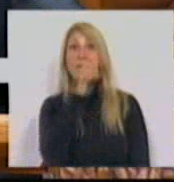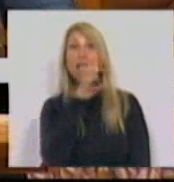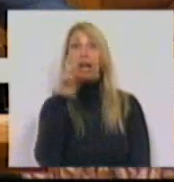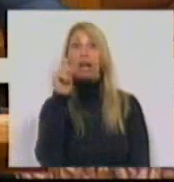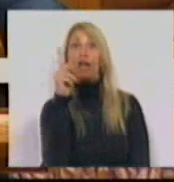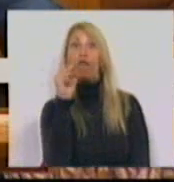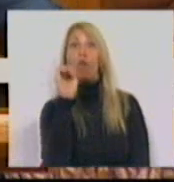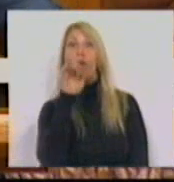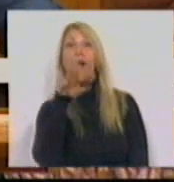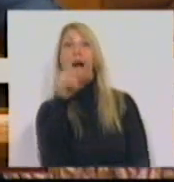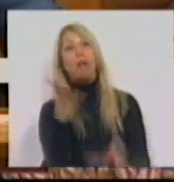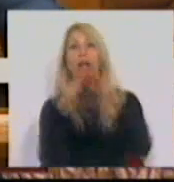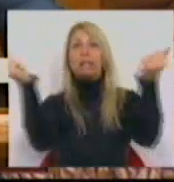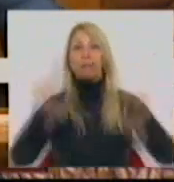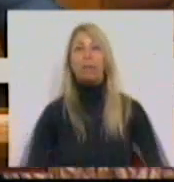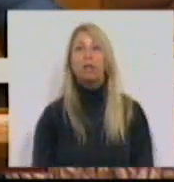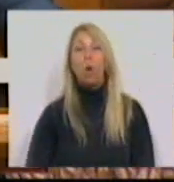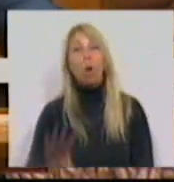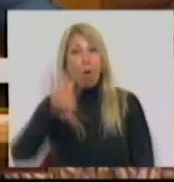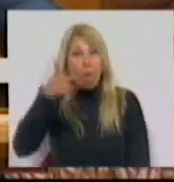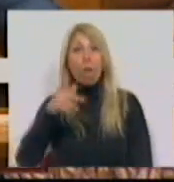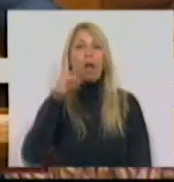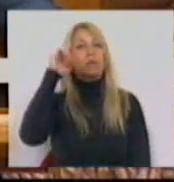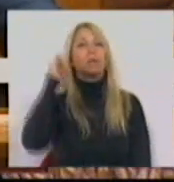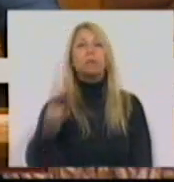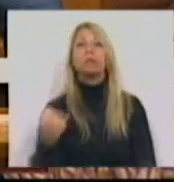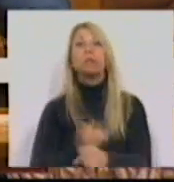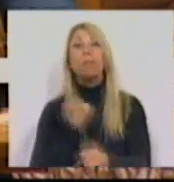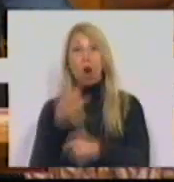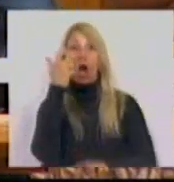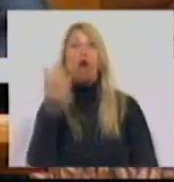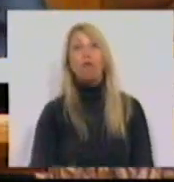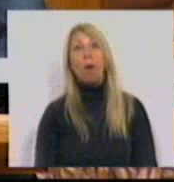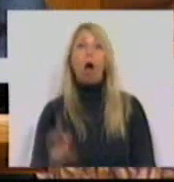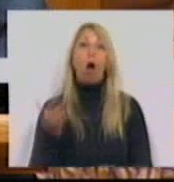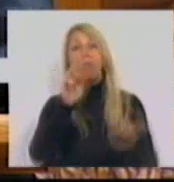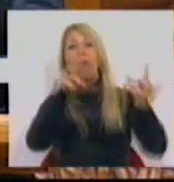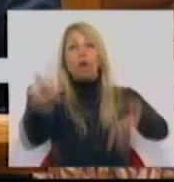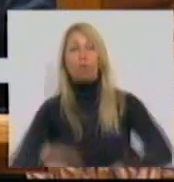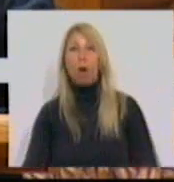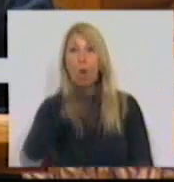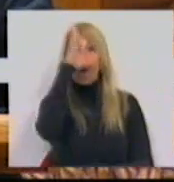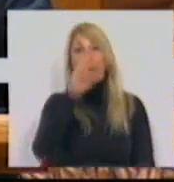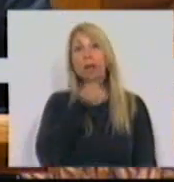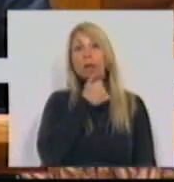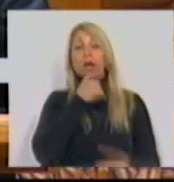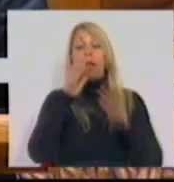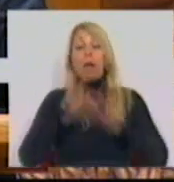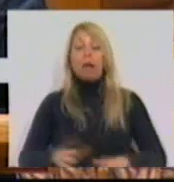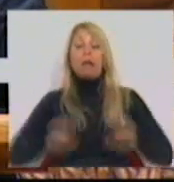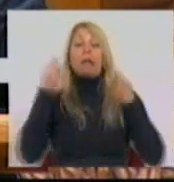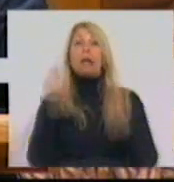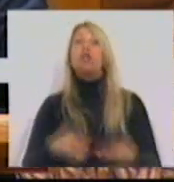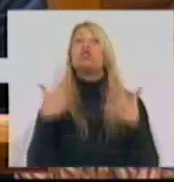atacou os trabalhadores e os reformados em vez de reformar. Um governo que preferiu nestes 13 anos parar investimentos estruturantes e